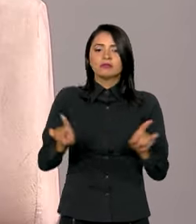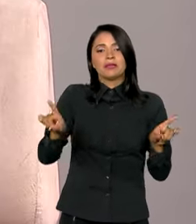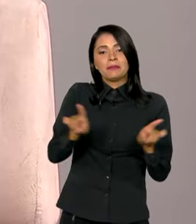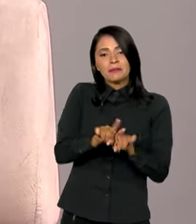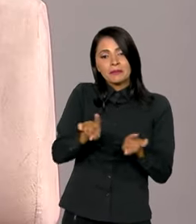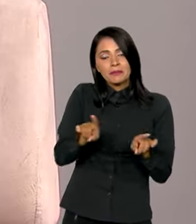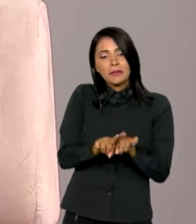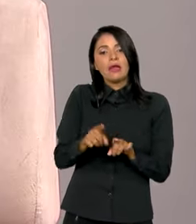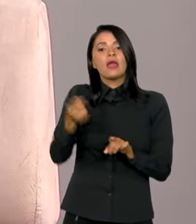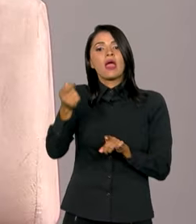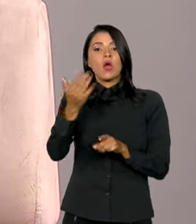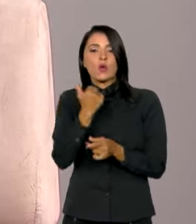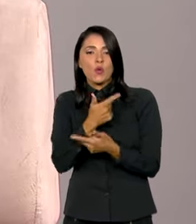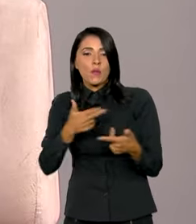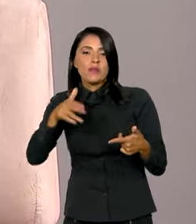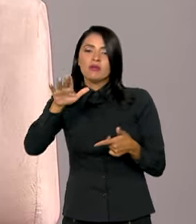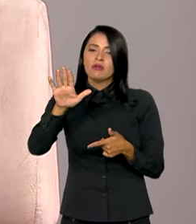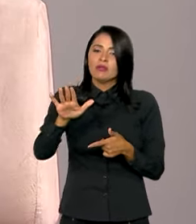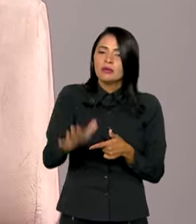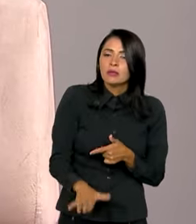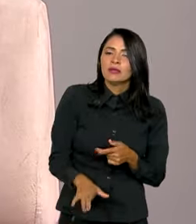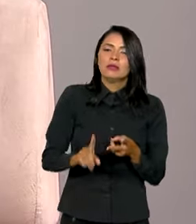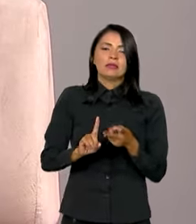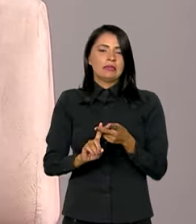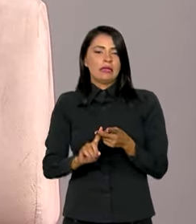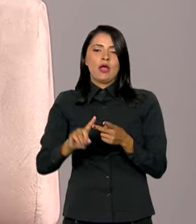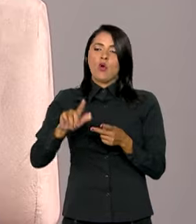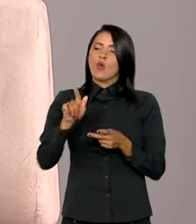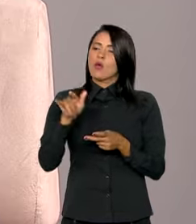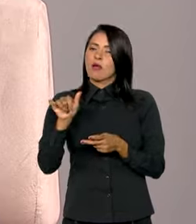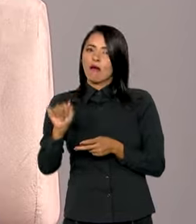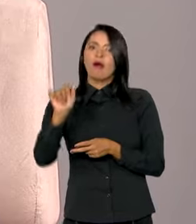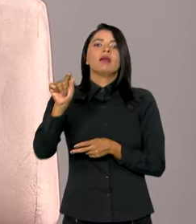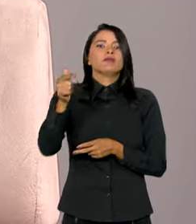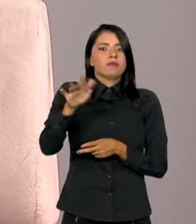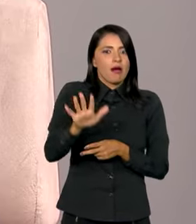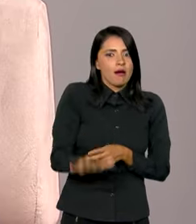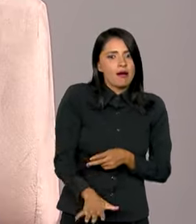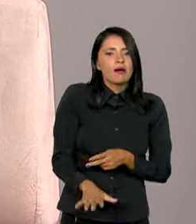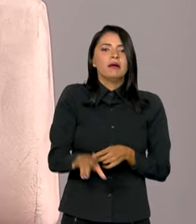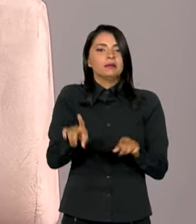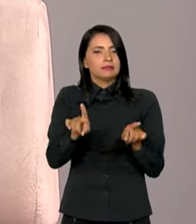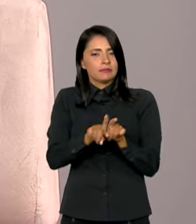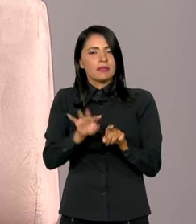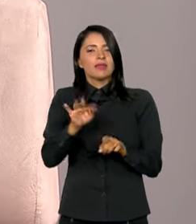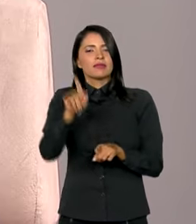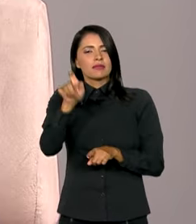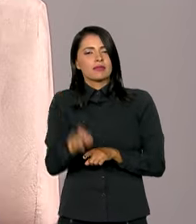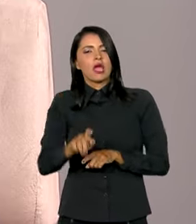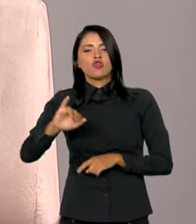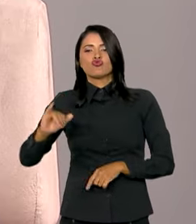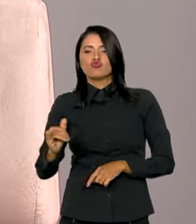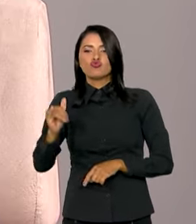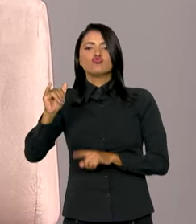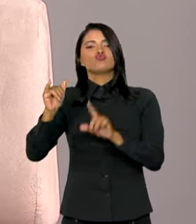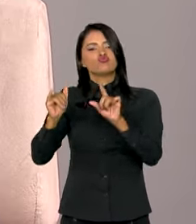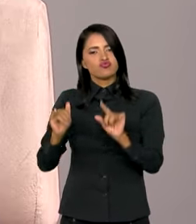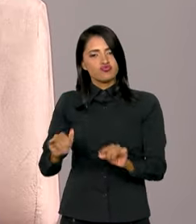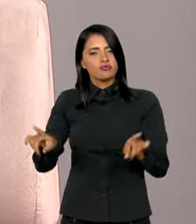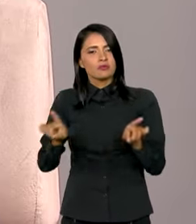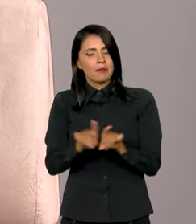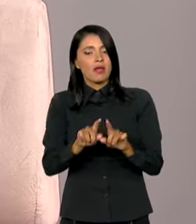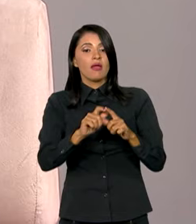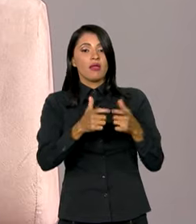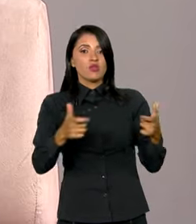do preço da comida, preço do gás de cozinha. Tivemos também queda contínua na taxa de juros e aumento na geração de emprego.